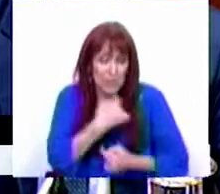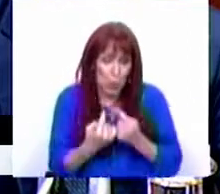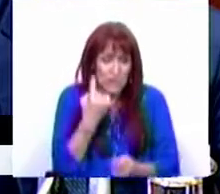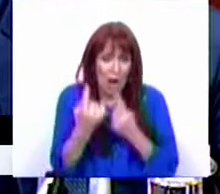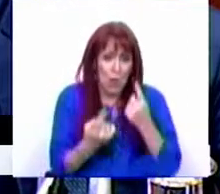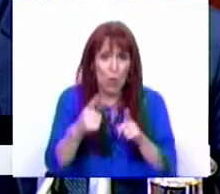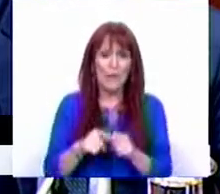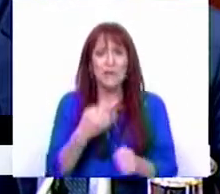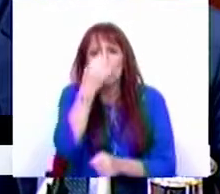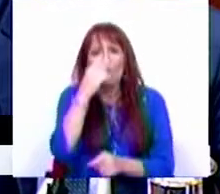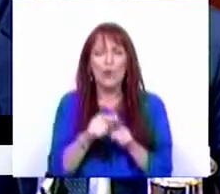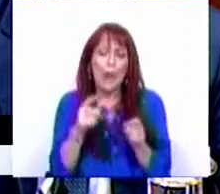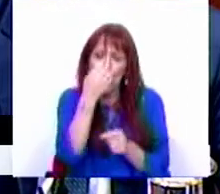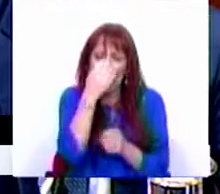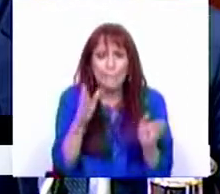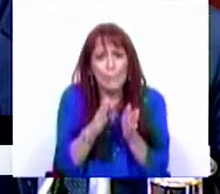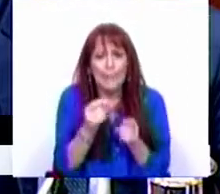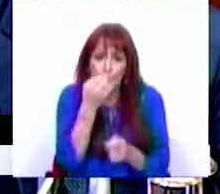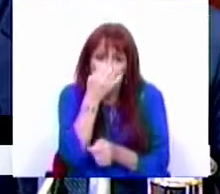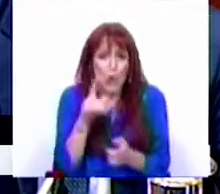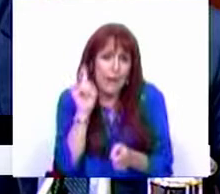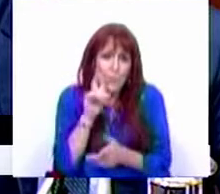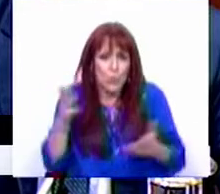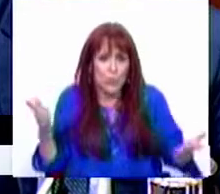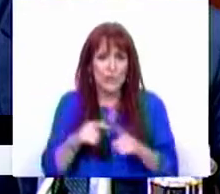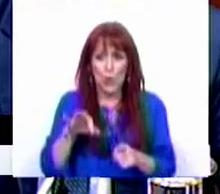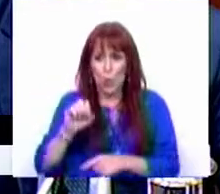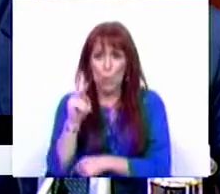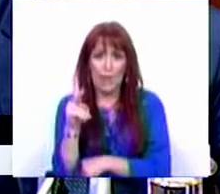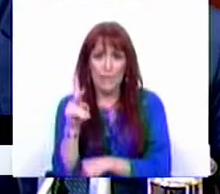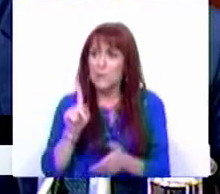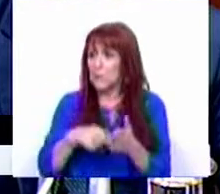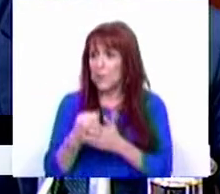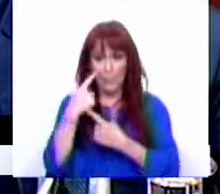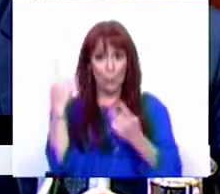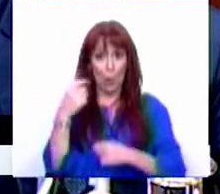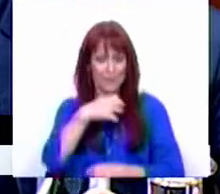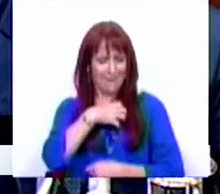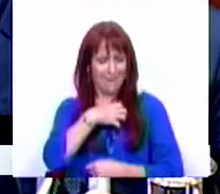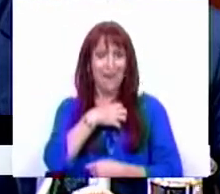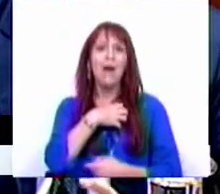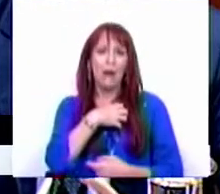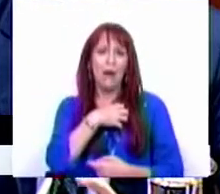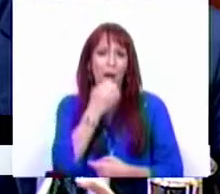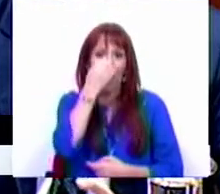coisa, uma flor, uma pequena flor é sempre uma flor e é importante e o PEV sempre se mostrou com essa grande flor.